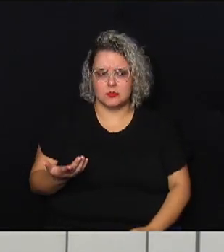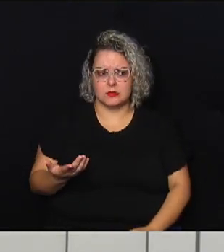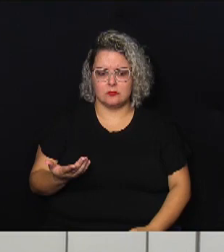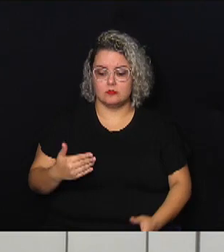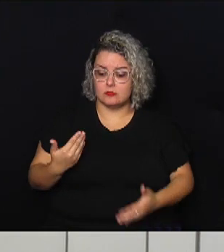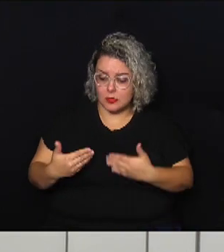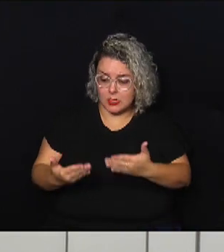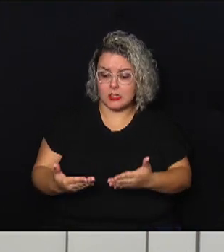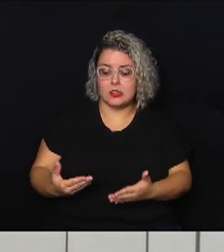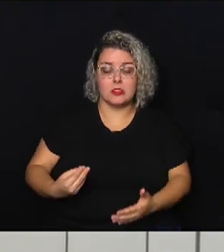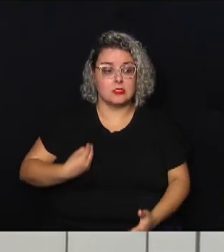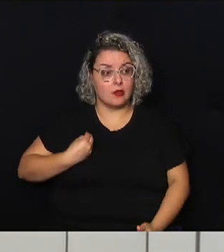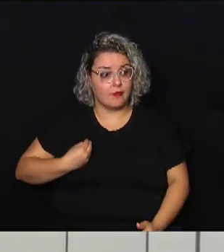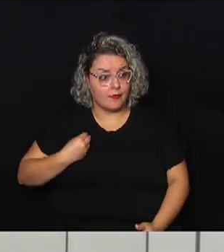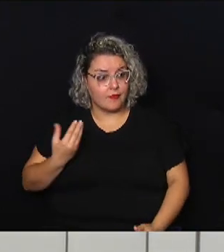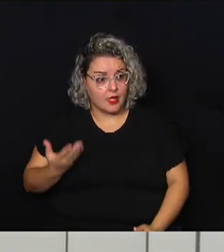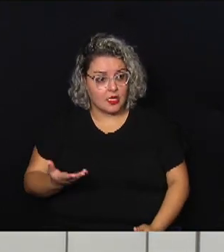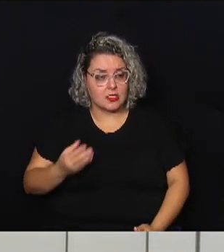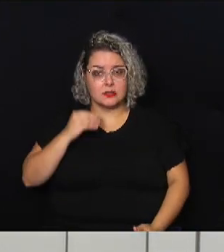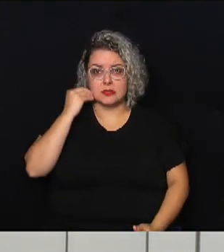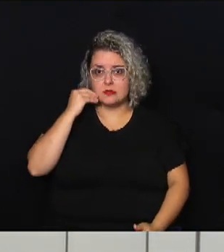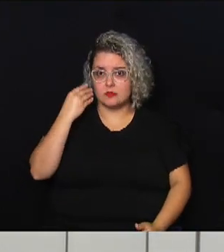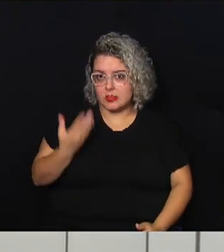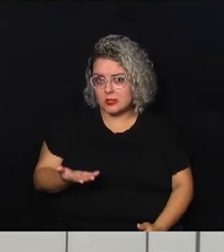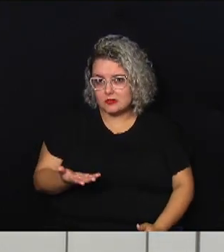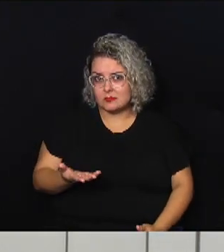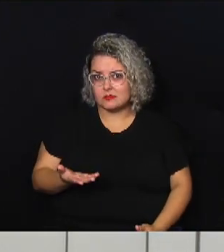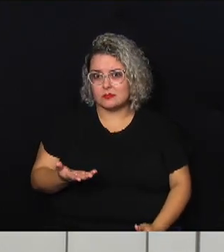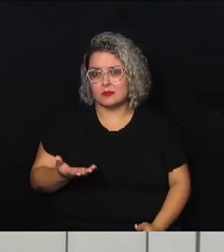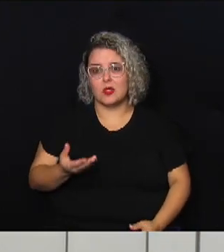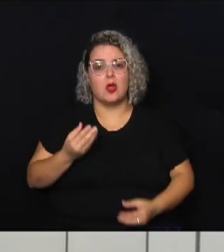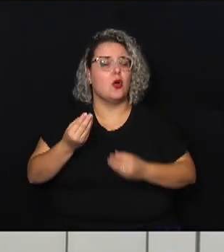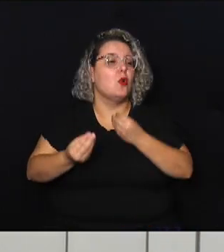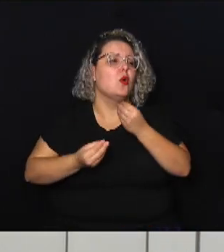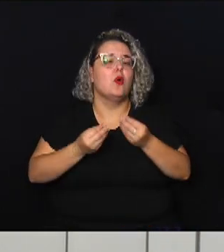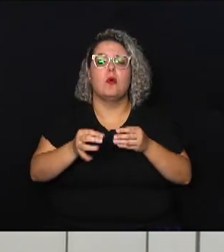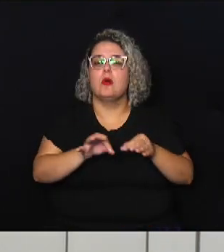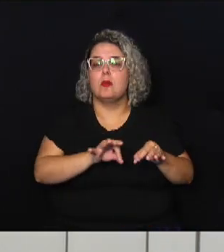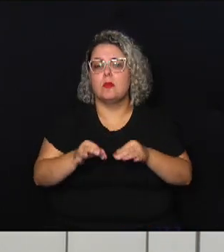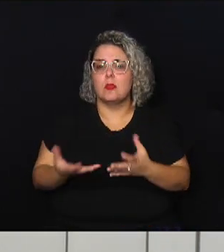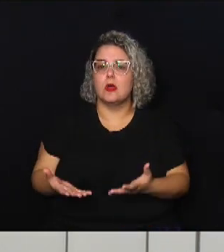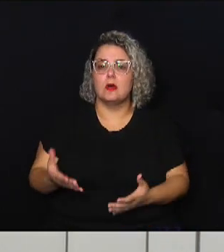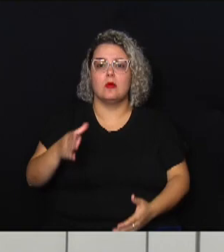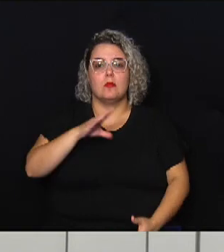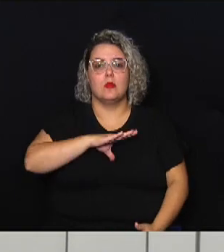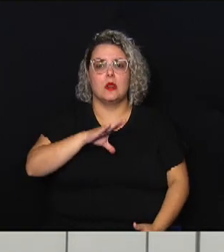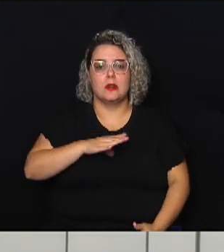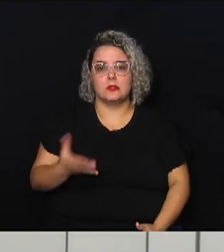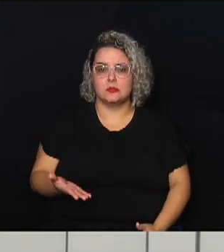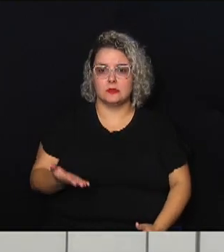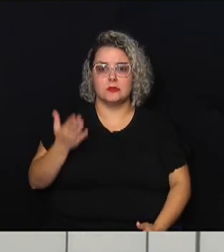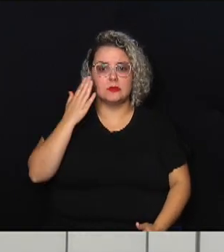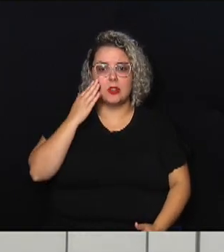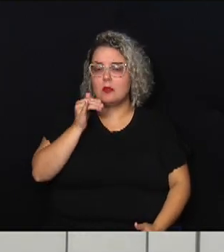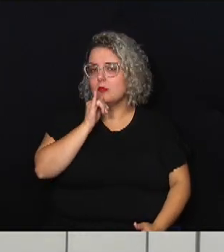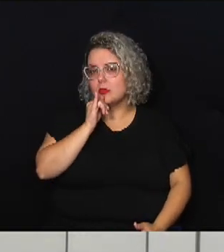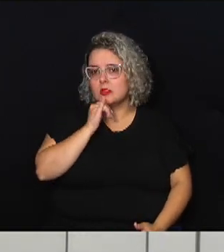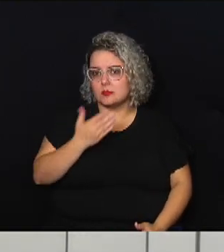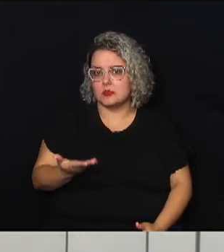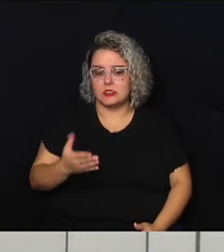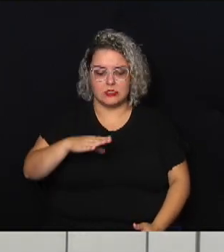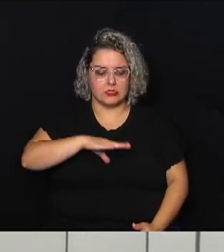dessa vivência, de como planejar uma cidade? A gente sabe, por exemplo, no caso de